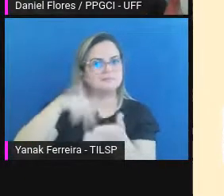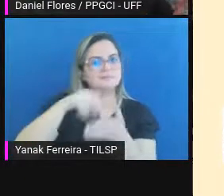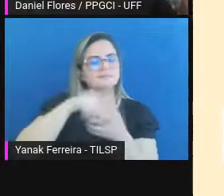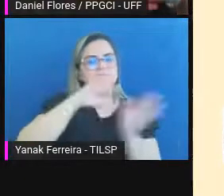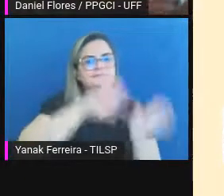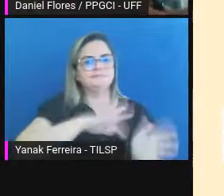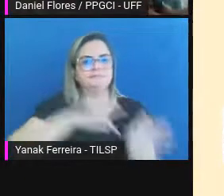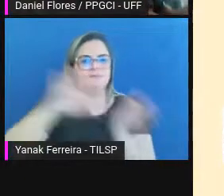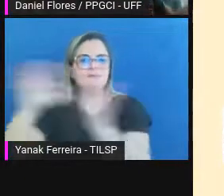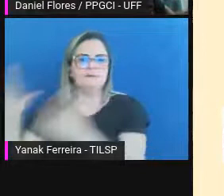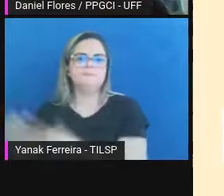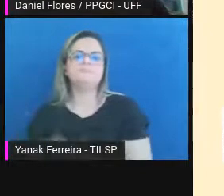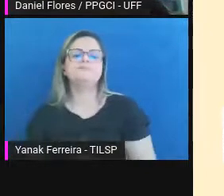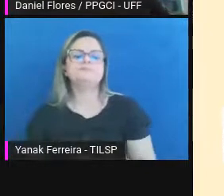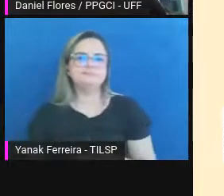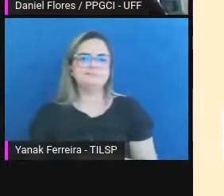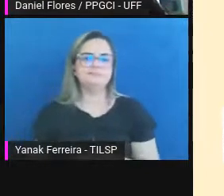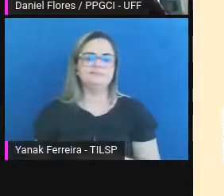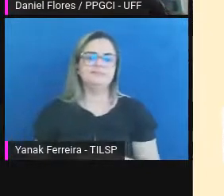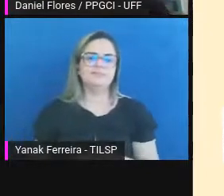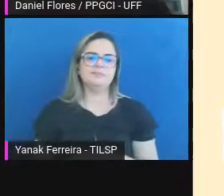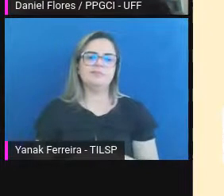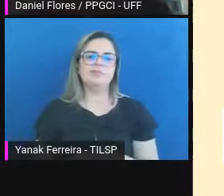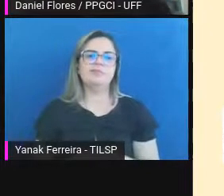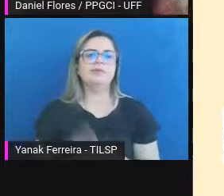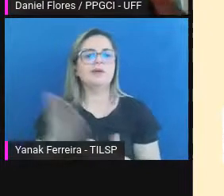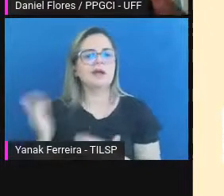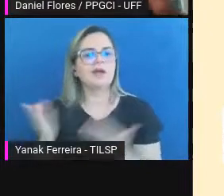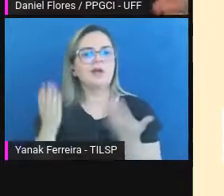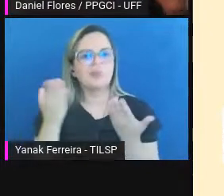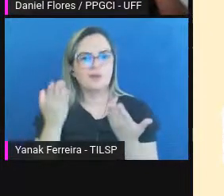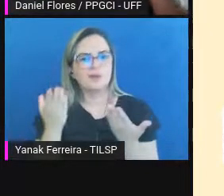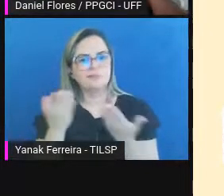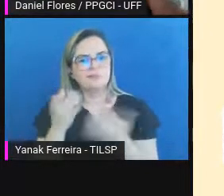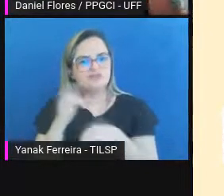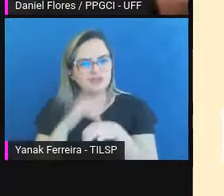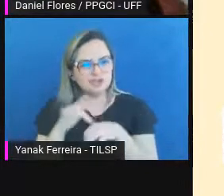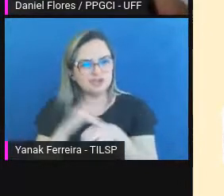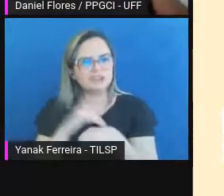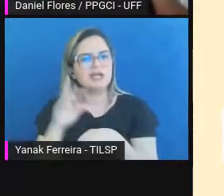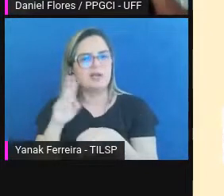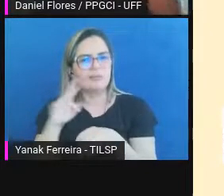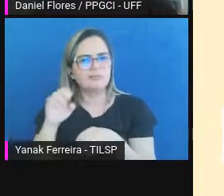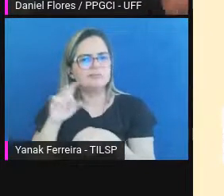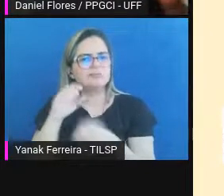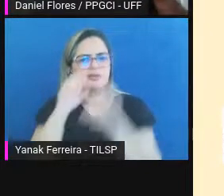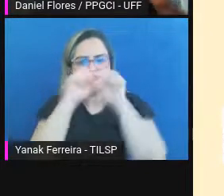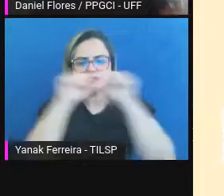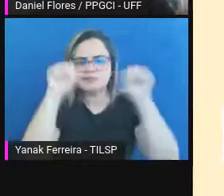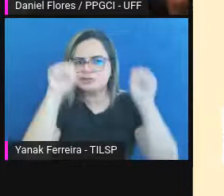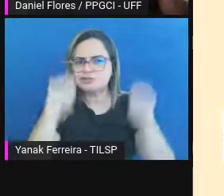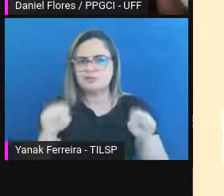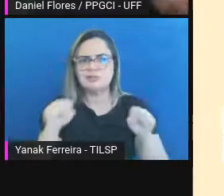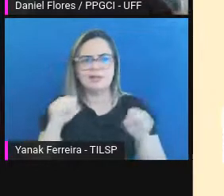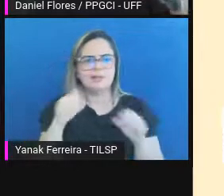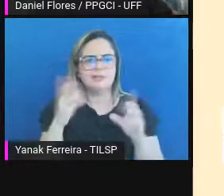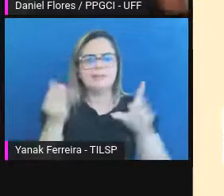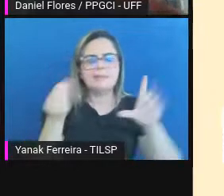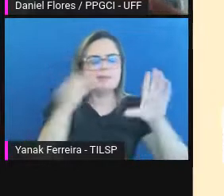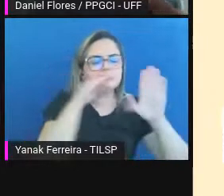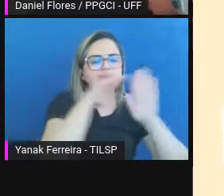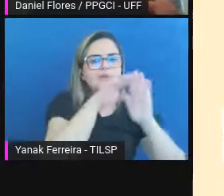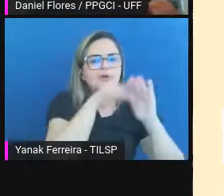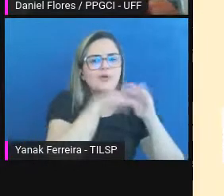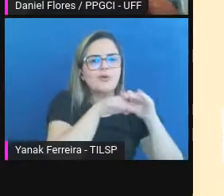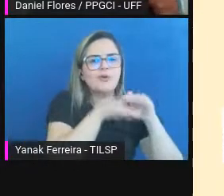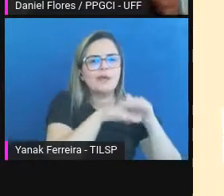repositório digital que veio da ISO 14721. Um sistema informatizado para armazenar coleções de uma biblioteca